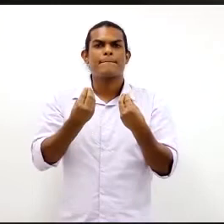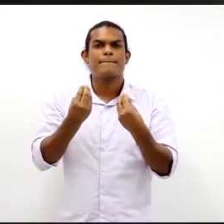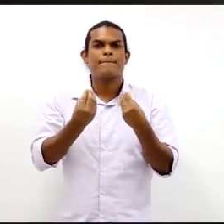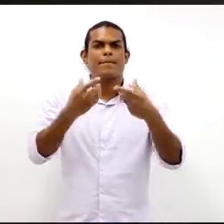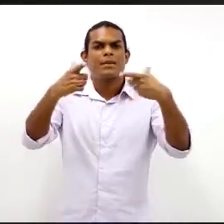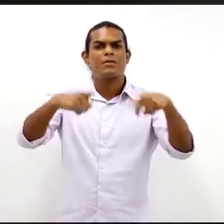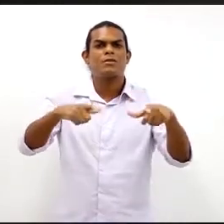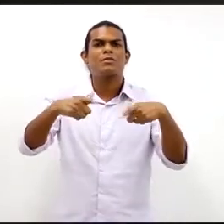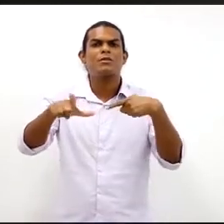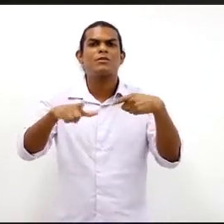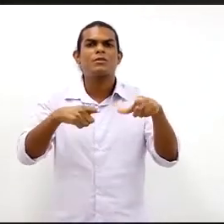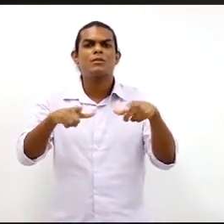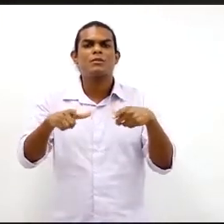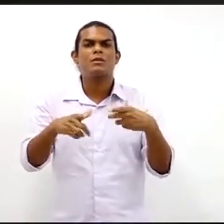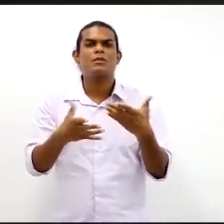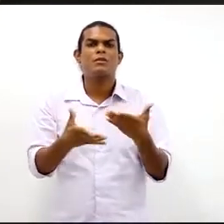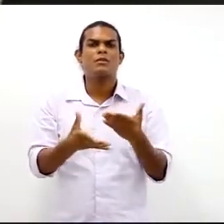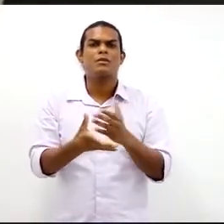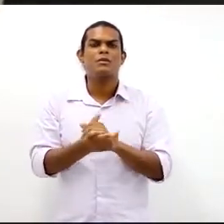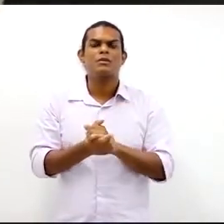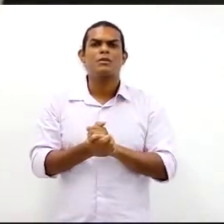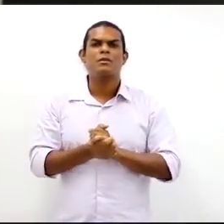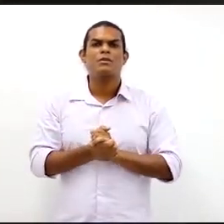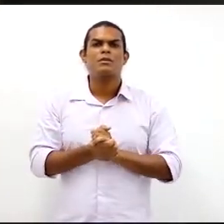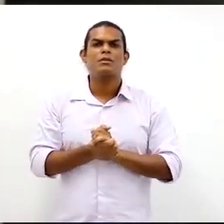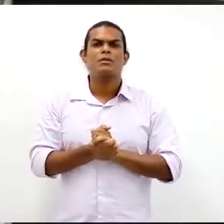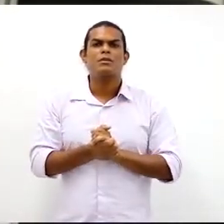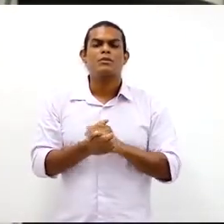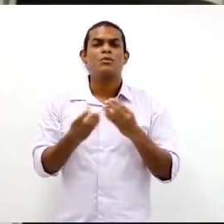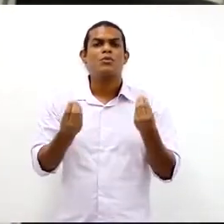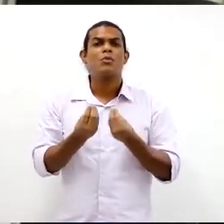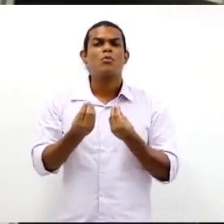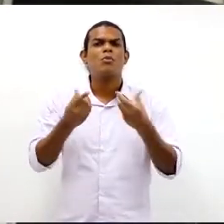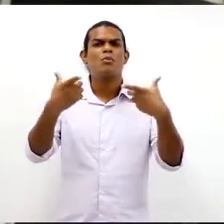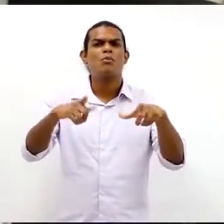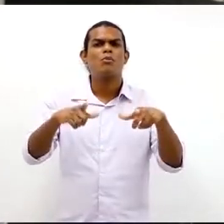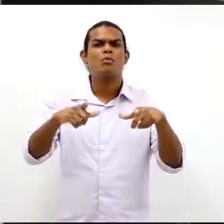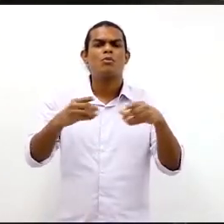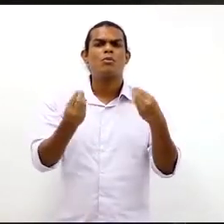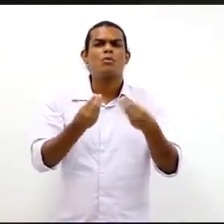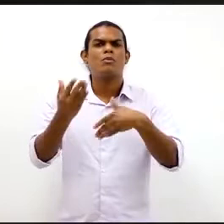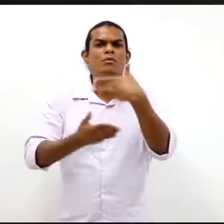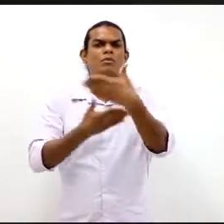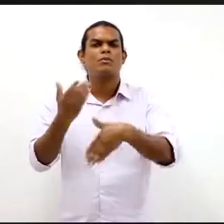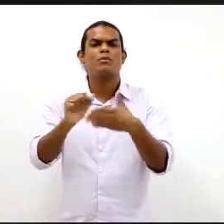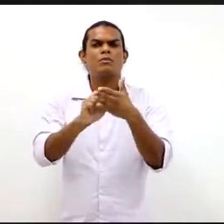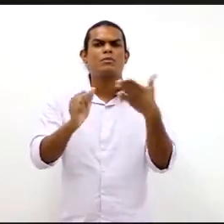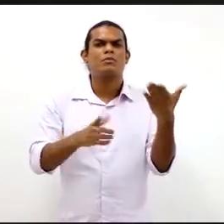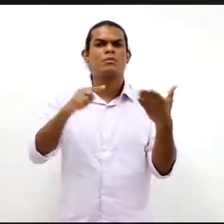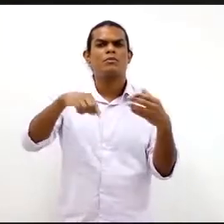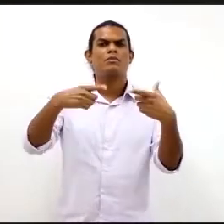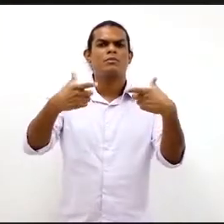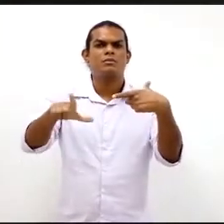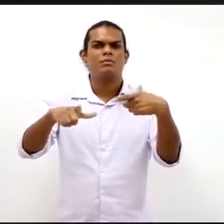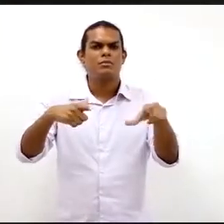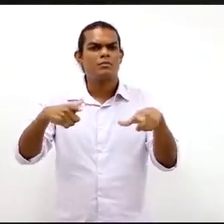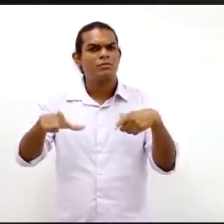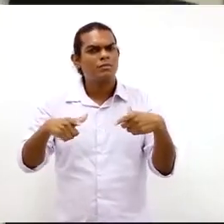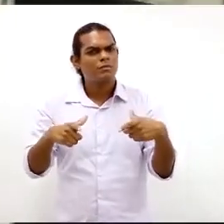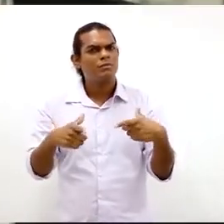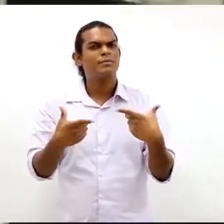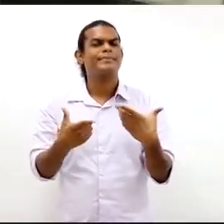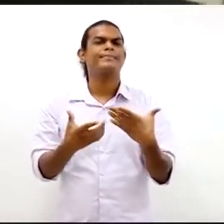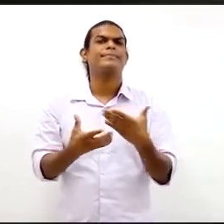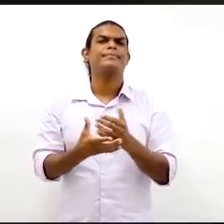quanto ao ambiente que está sendo executado esse trabalho. relativo à questão psicofisiológica do trabalhador,